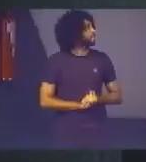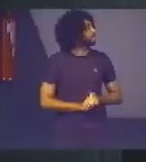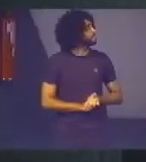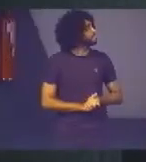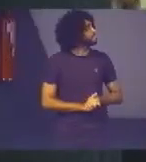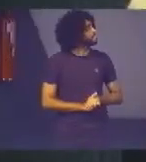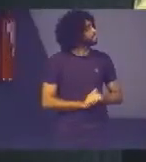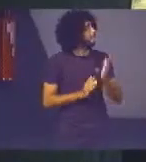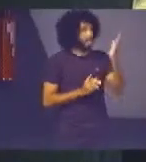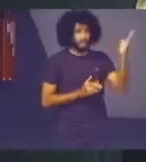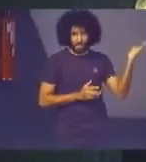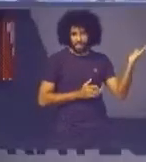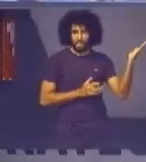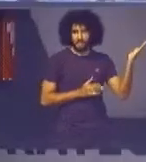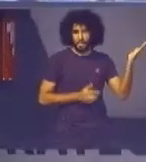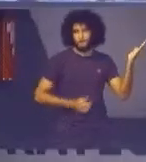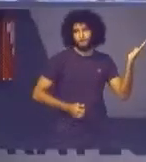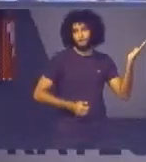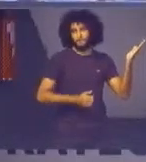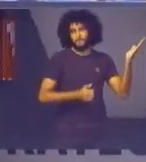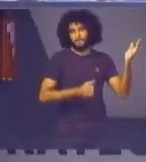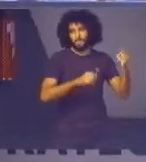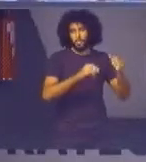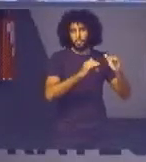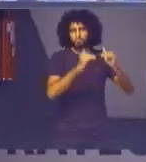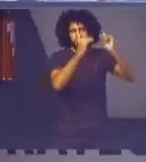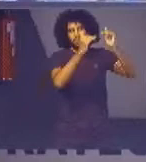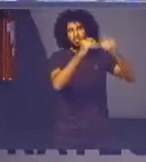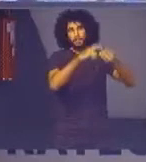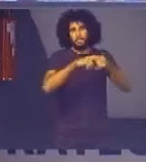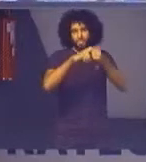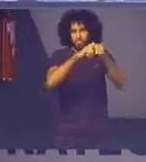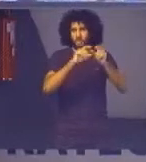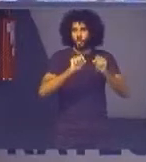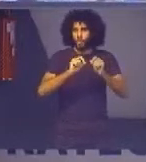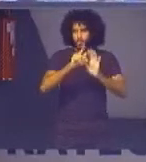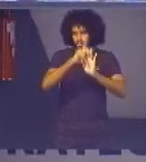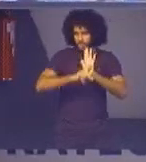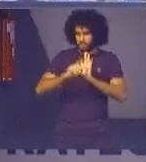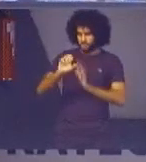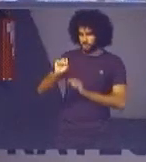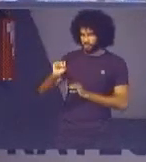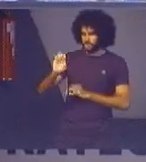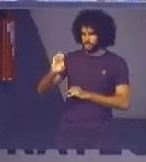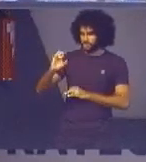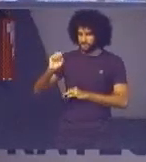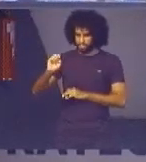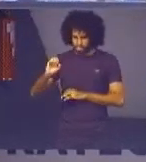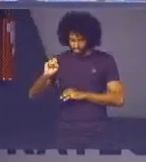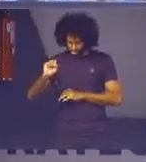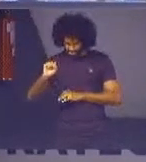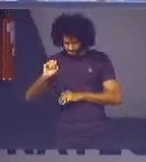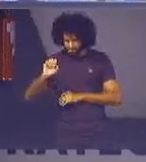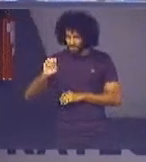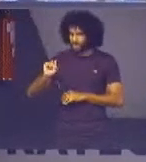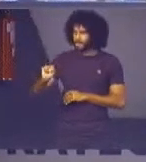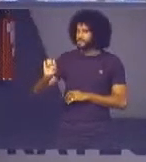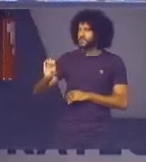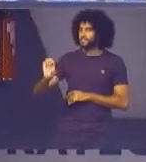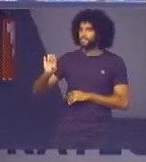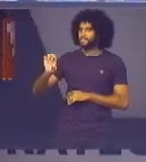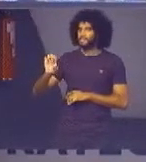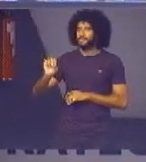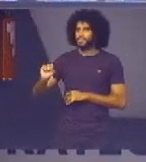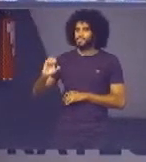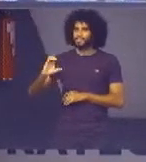este é o grande parceiro do Justiça no Bairro que é o projeto Sesc Cidadão ele estrutura os eventos nos ajuda no casamento coletivo